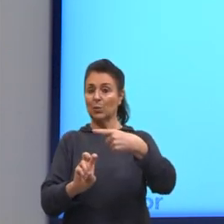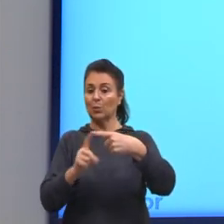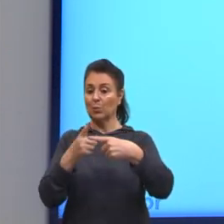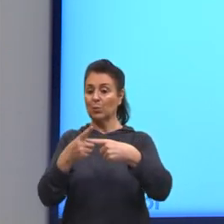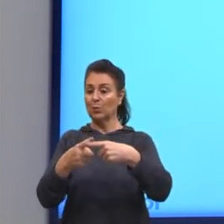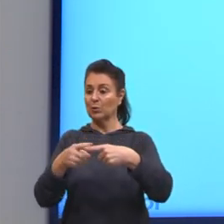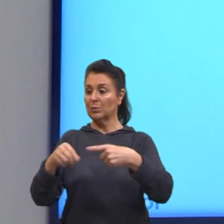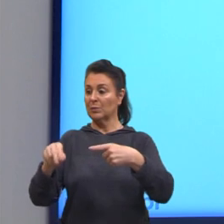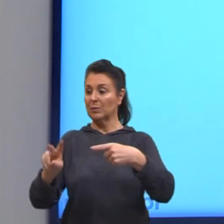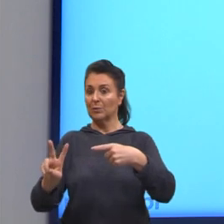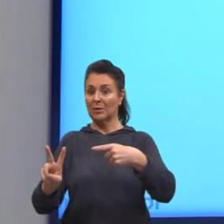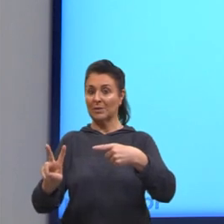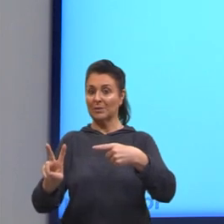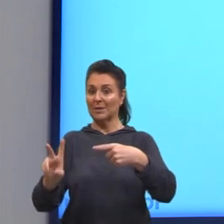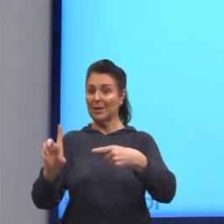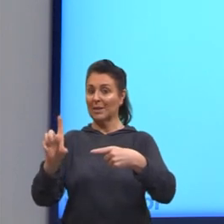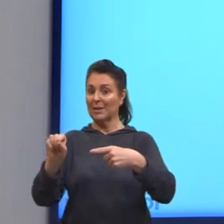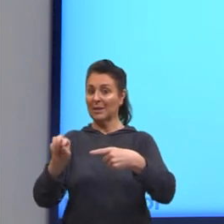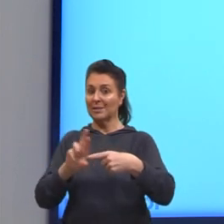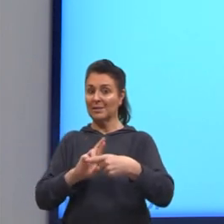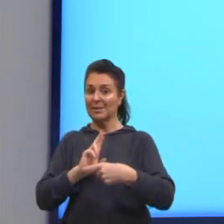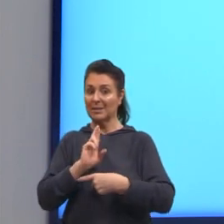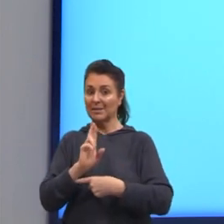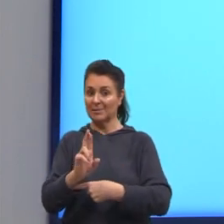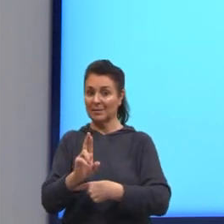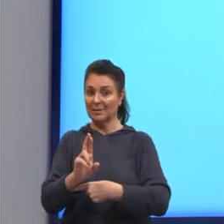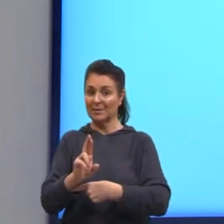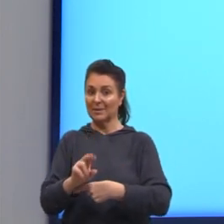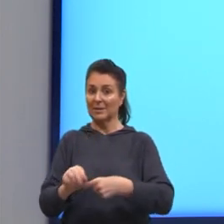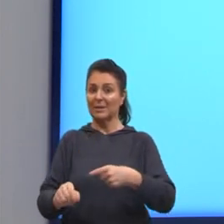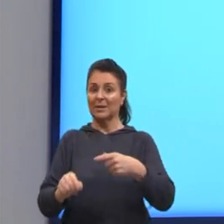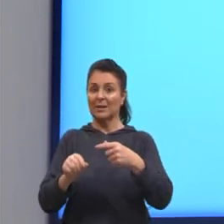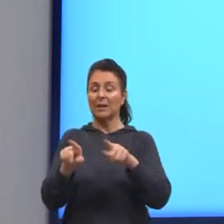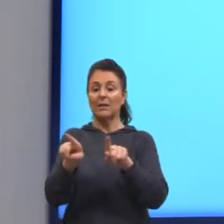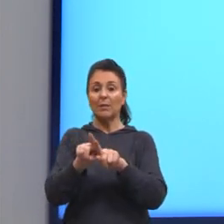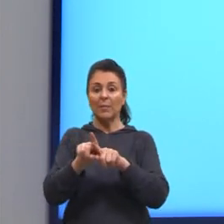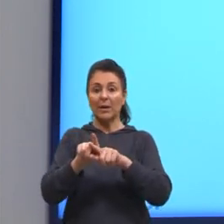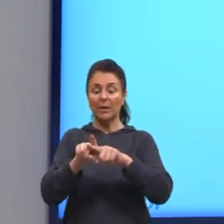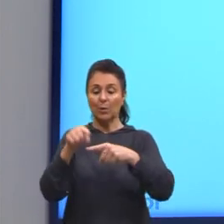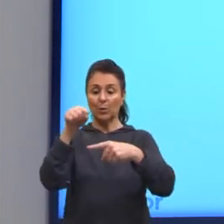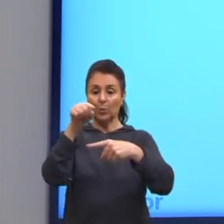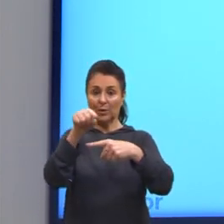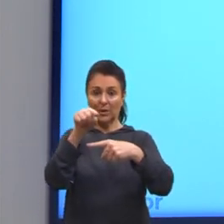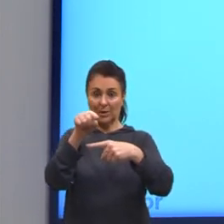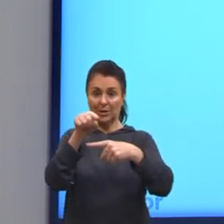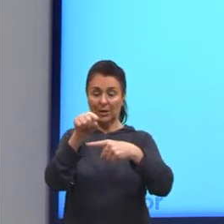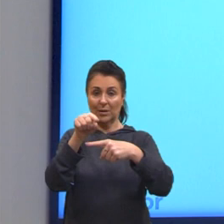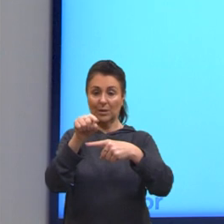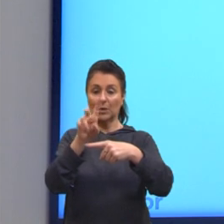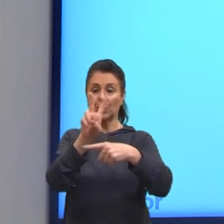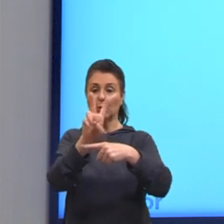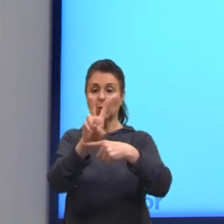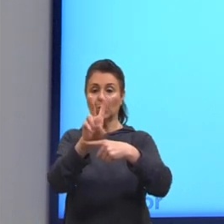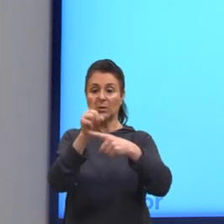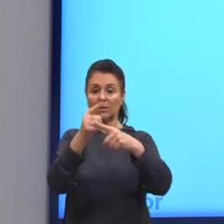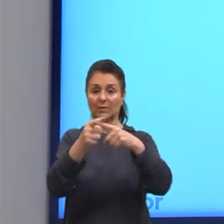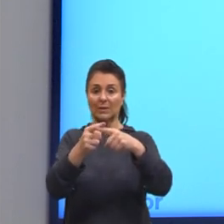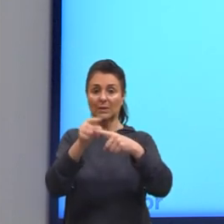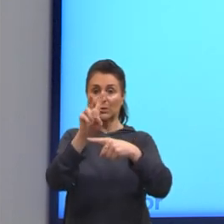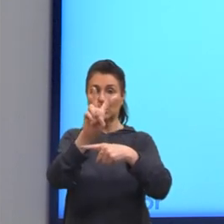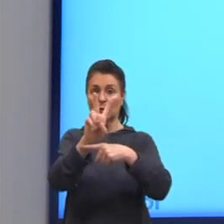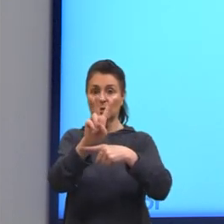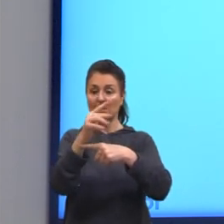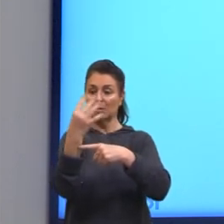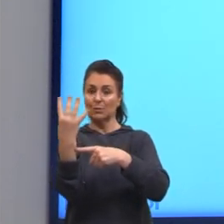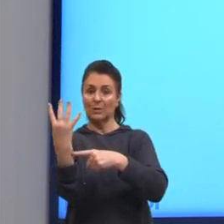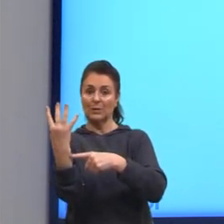2 e chega no 10. Então, o numerador, nós vamos fazer a mesma operação. 2 vezes 2, 4.